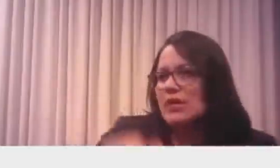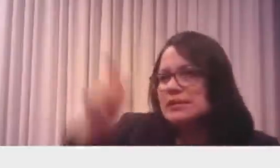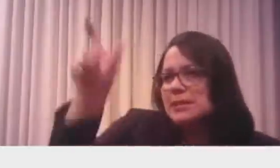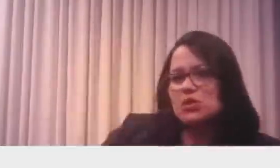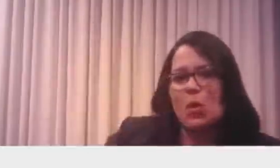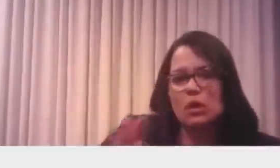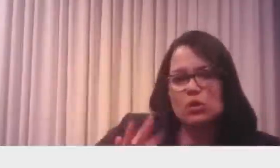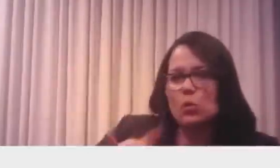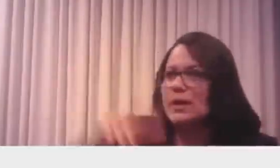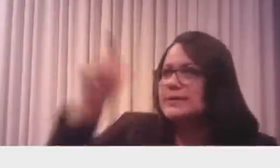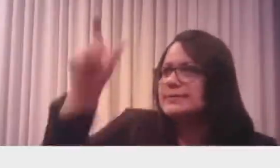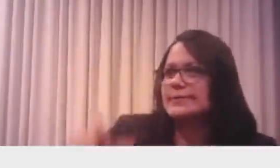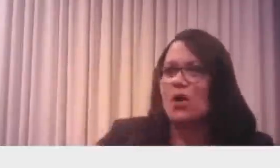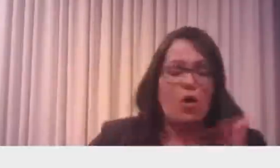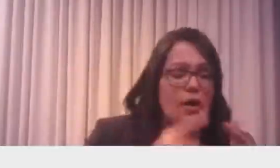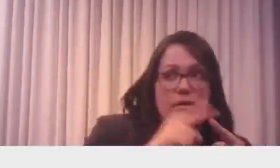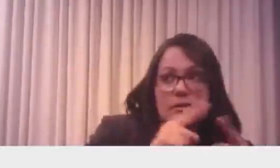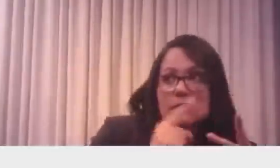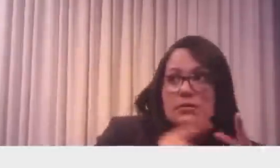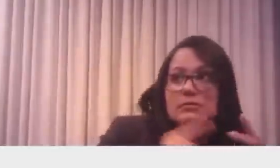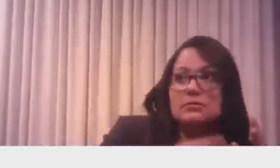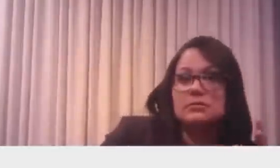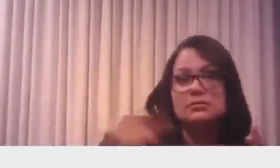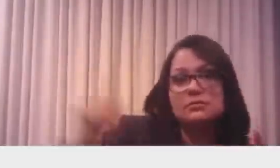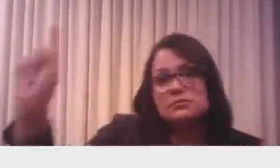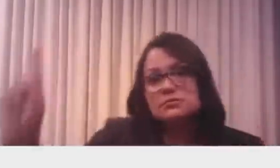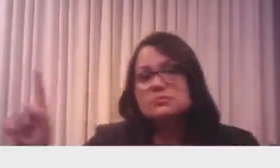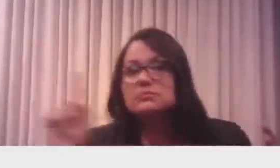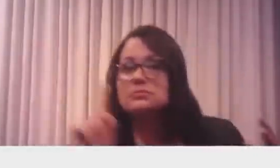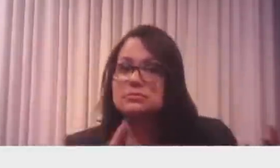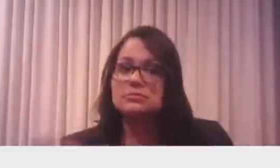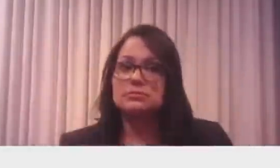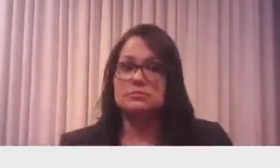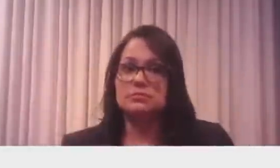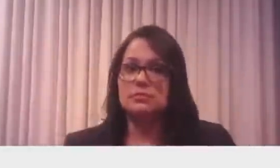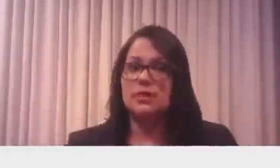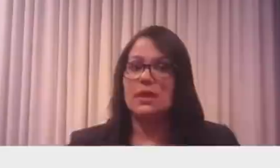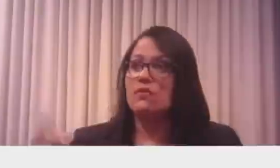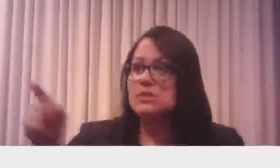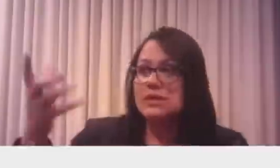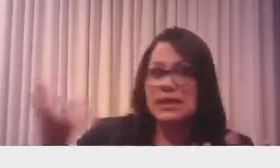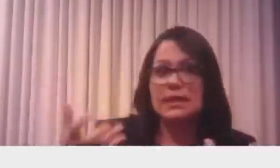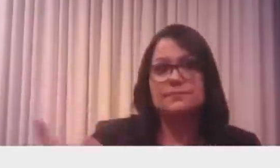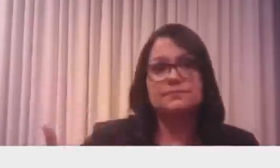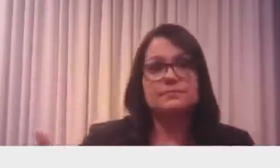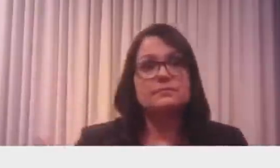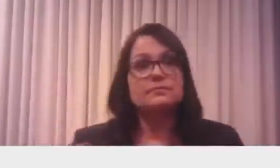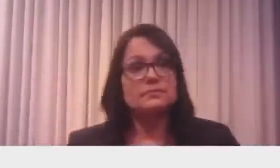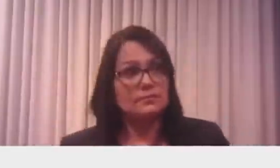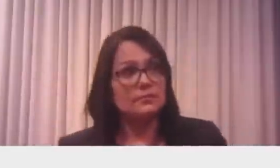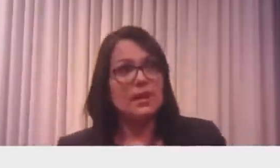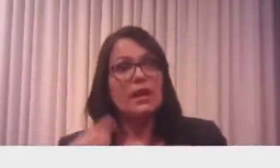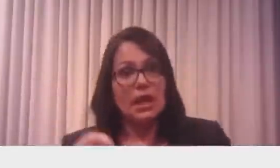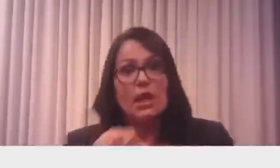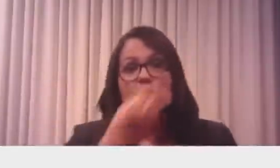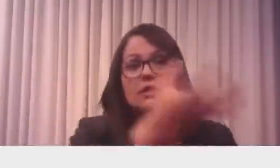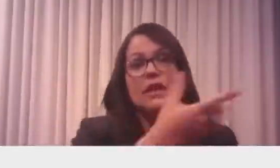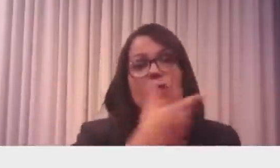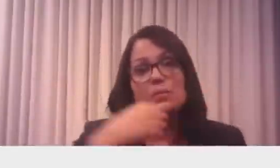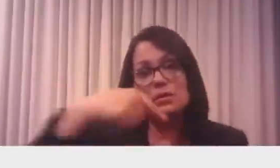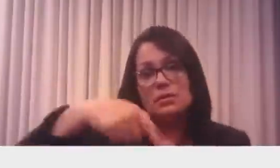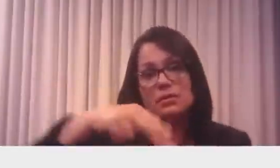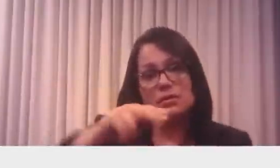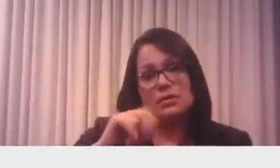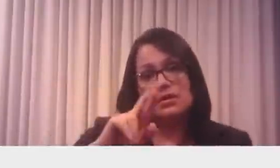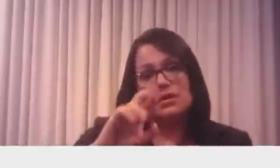não quer tomar? Olha o Queiroga agora. Será bom quando ele voltar ao Brasil, né? Que eu levei a notícia para ele. Estava no quarto. Queiroga,